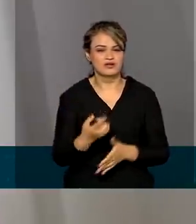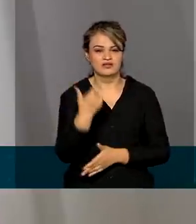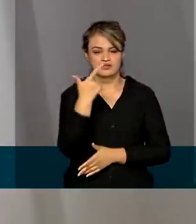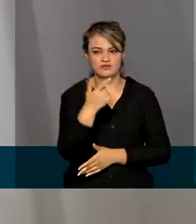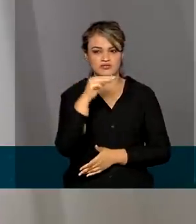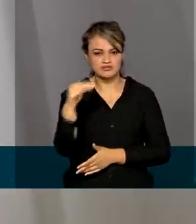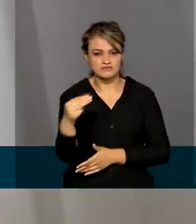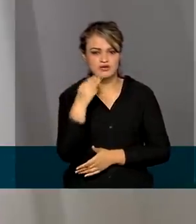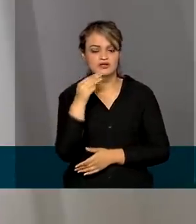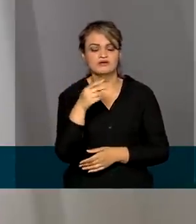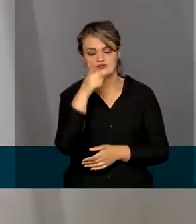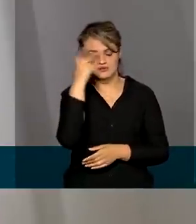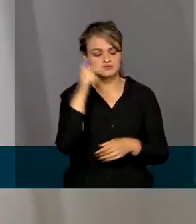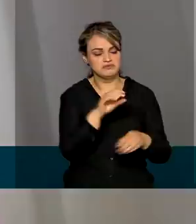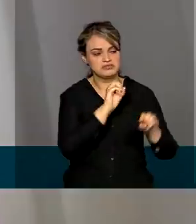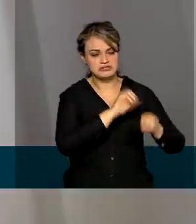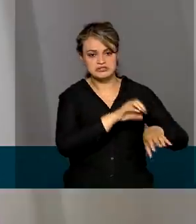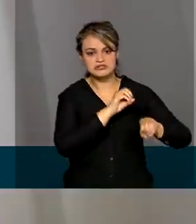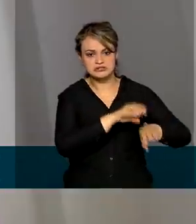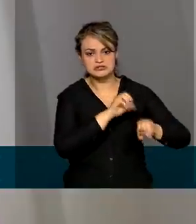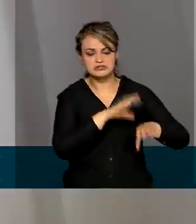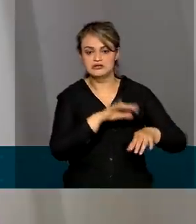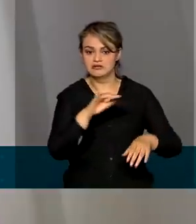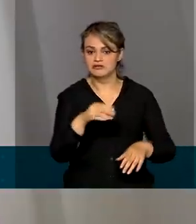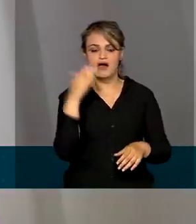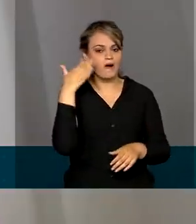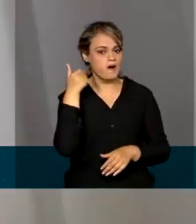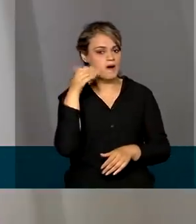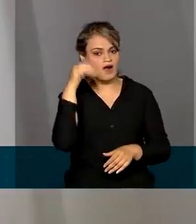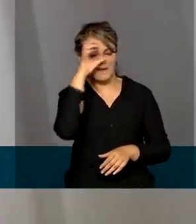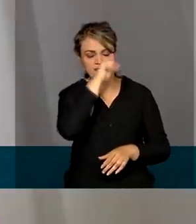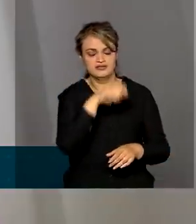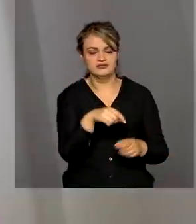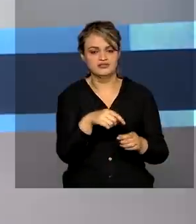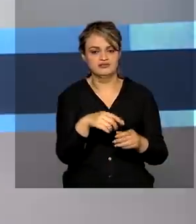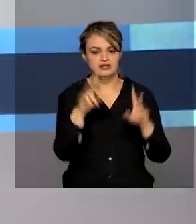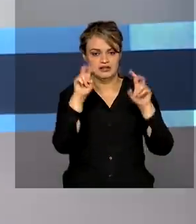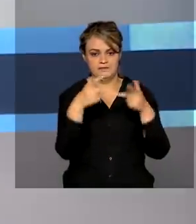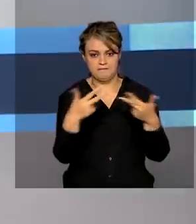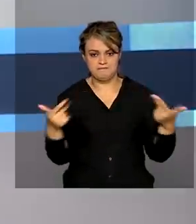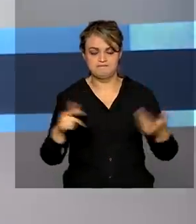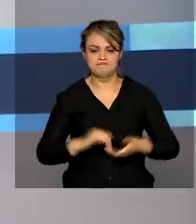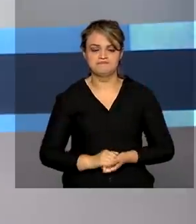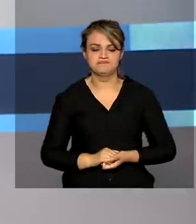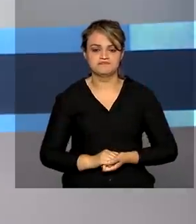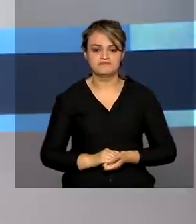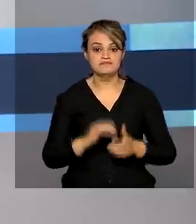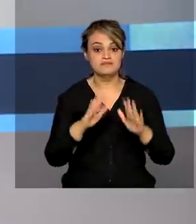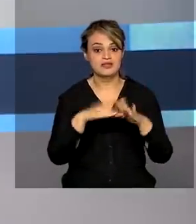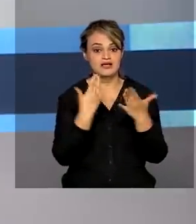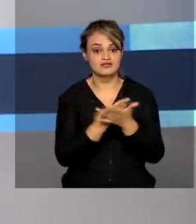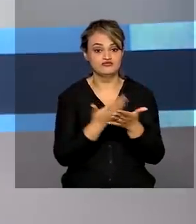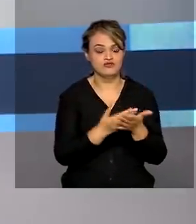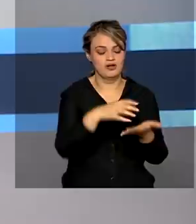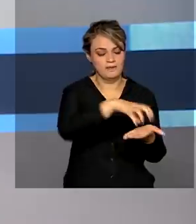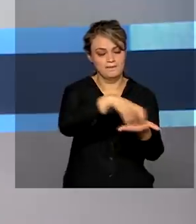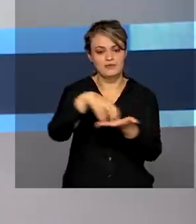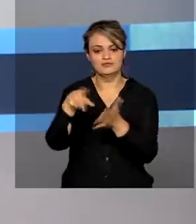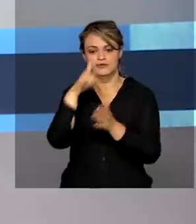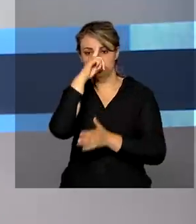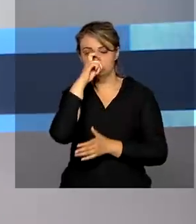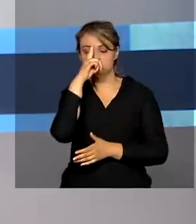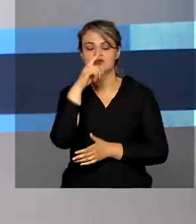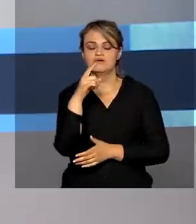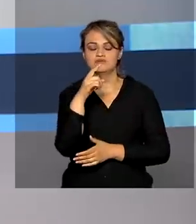de cursistas beneficiados no Brasil e no exterior das mais diversas áreas. Escolas e postos de saúde já